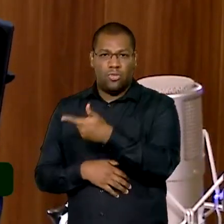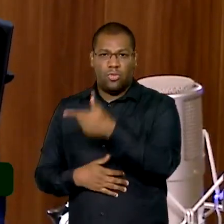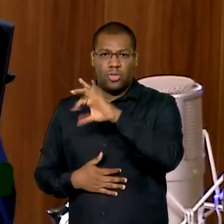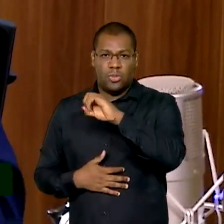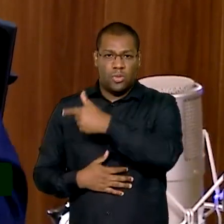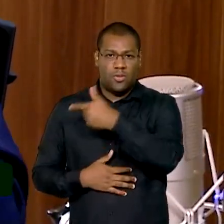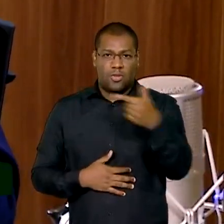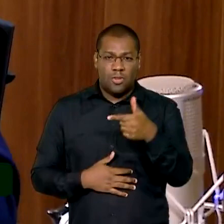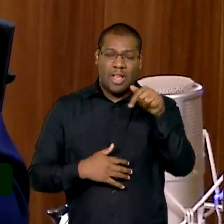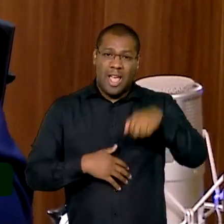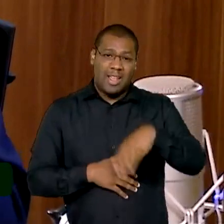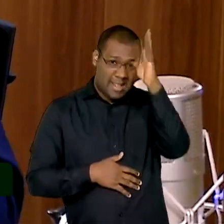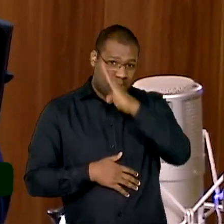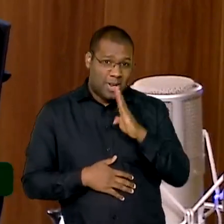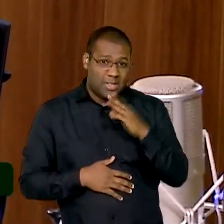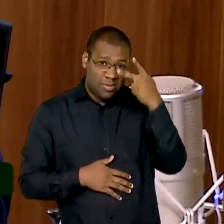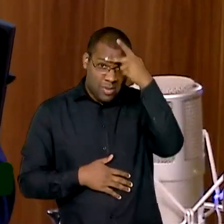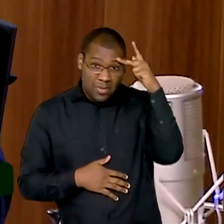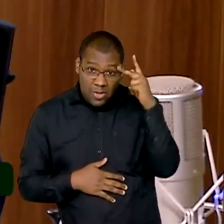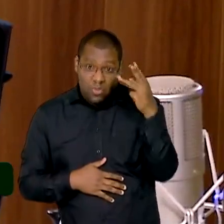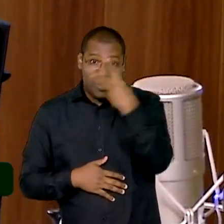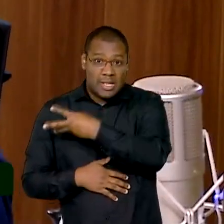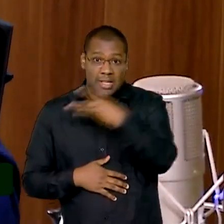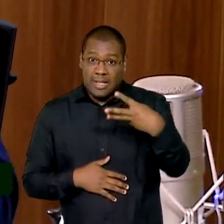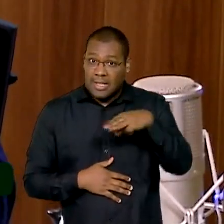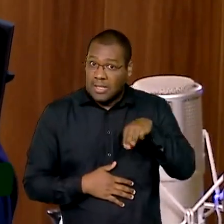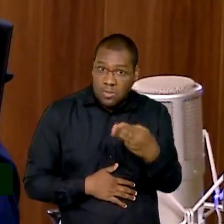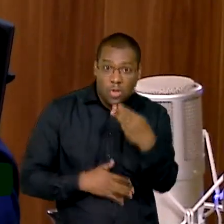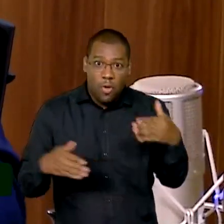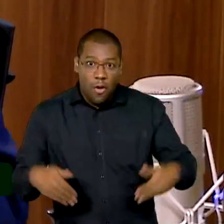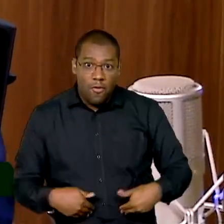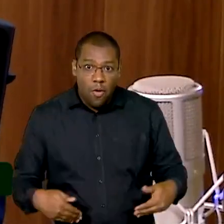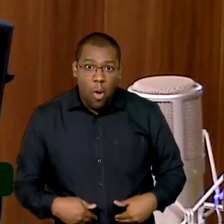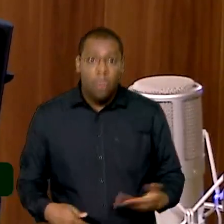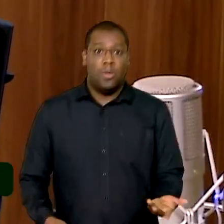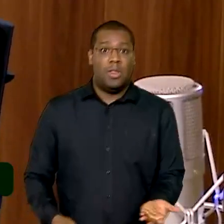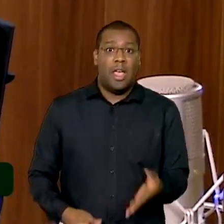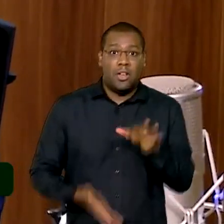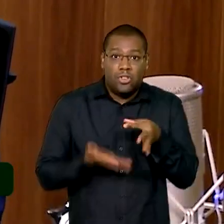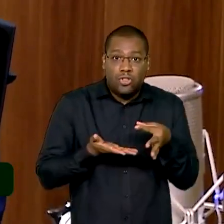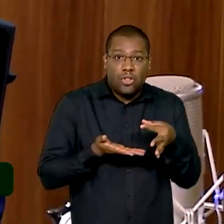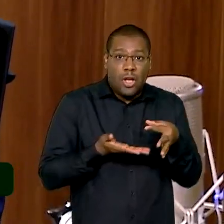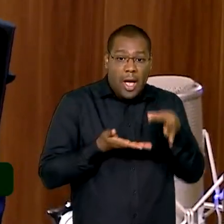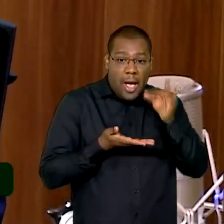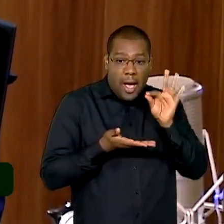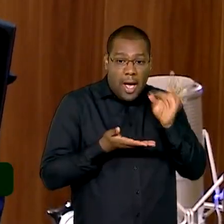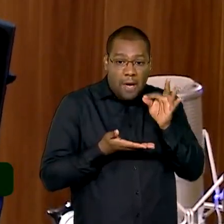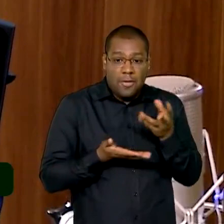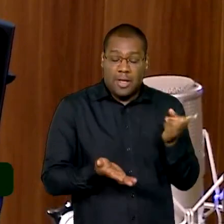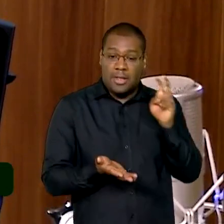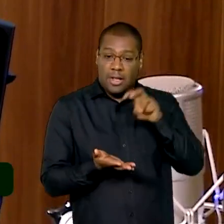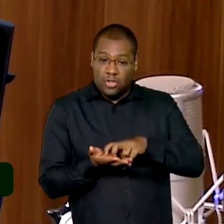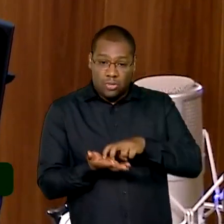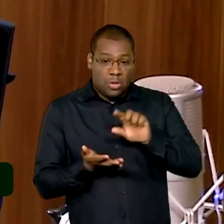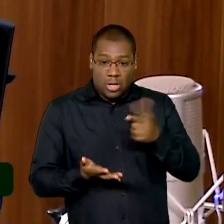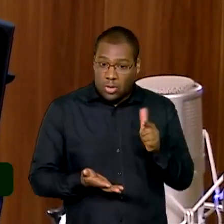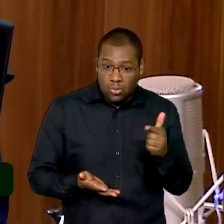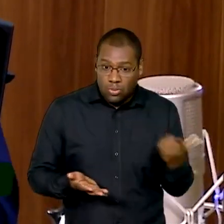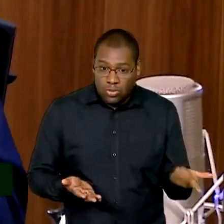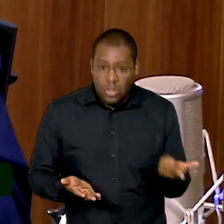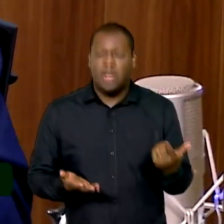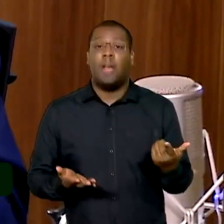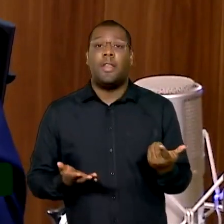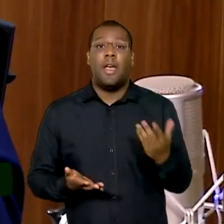que agora não tomou o café, não vai ter o almoço, não vai ter a janta, ou seja, a barriga roncando como a gente diz no Nordeste.